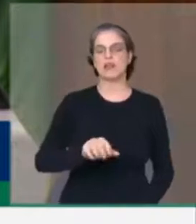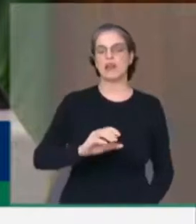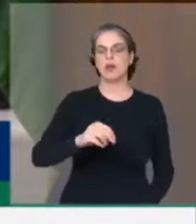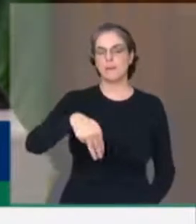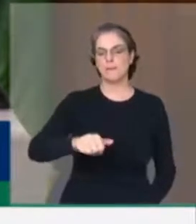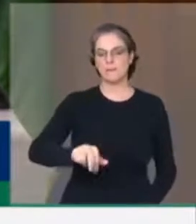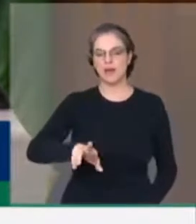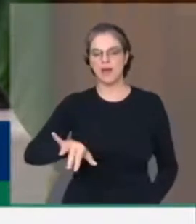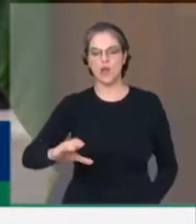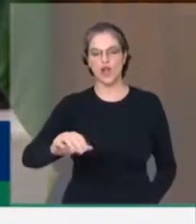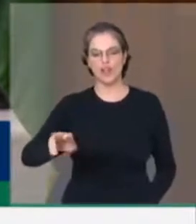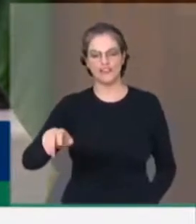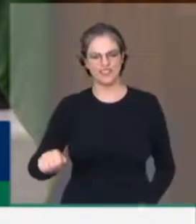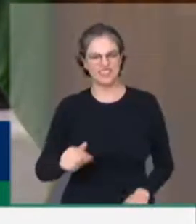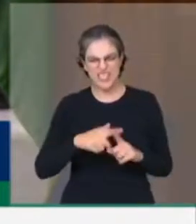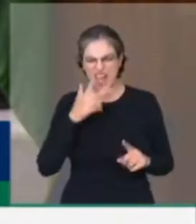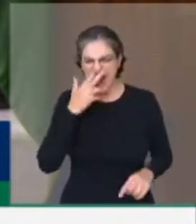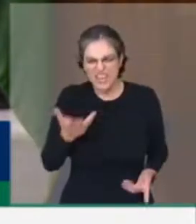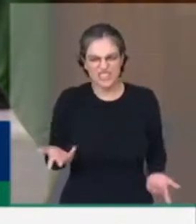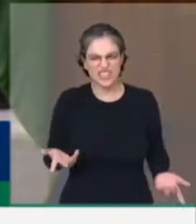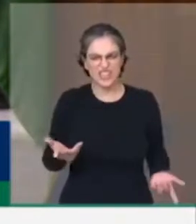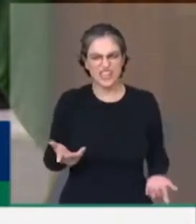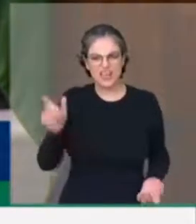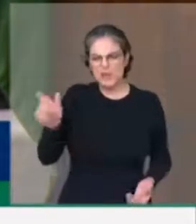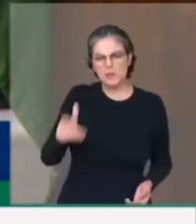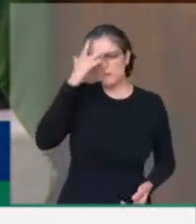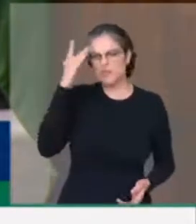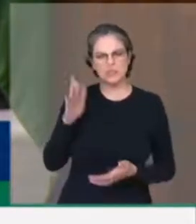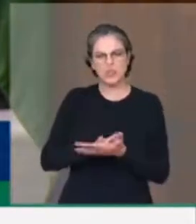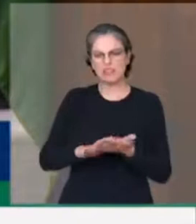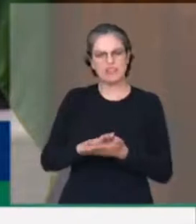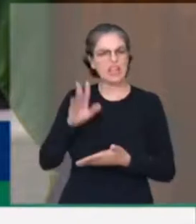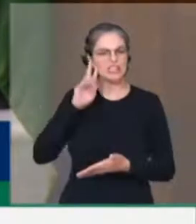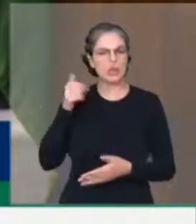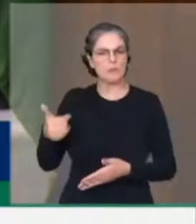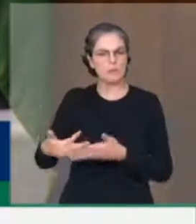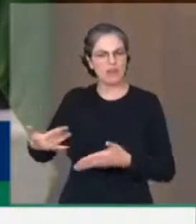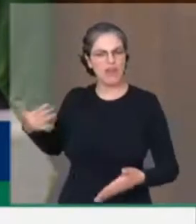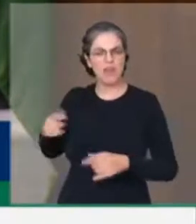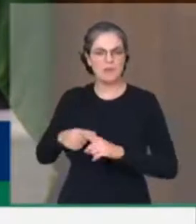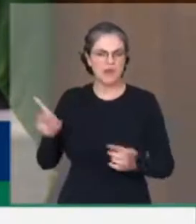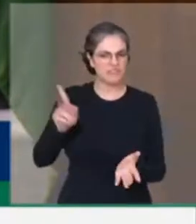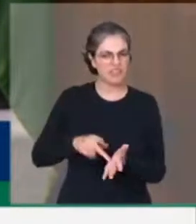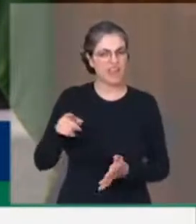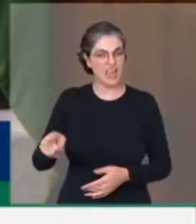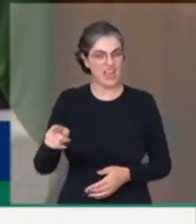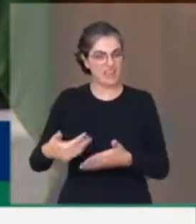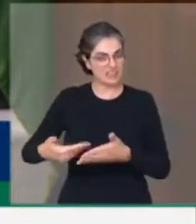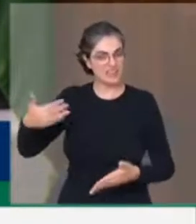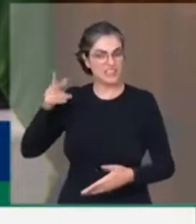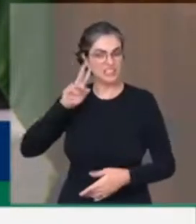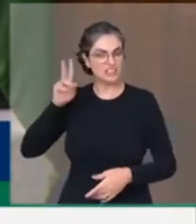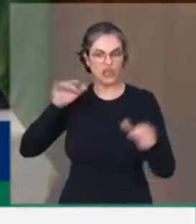outros, elegeria figuras que não têm nenhuma história, com fortes vínculos, com aquilo que dê pior, a